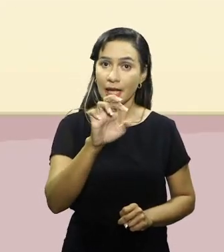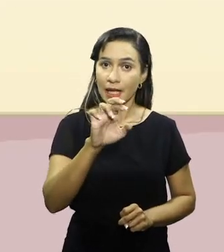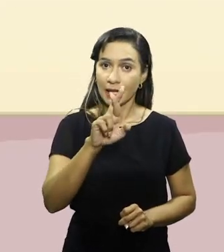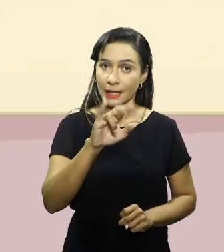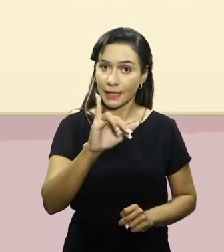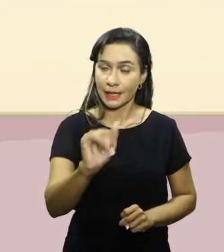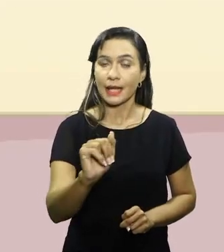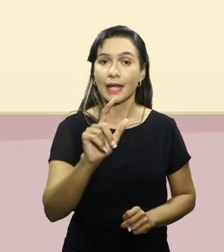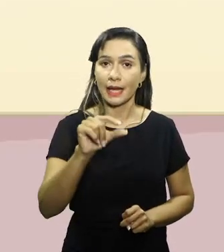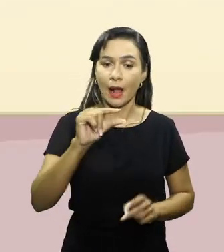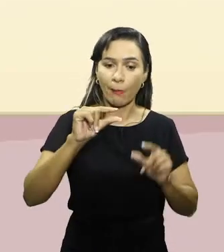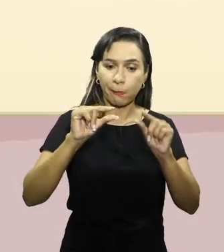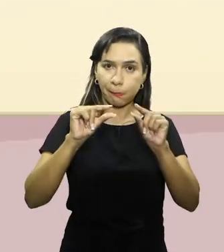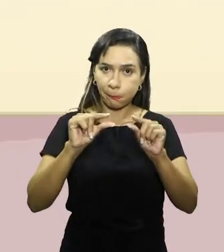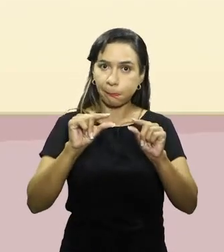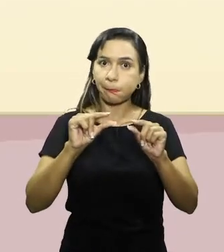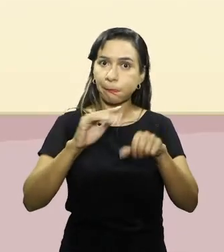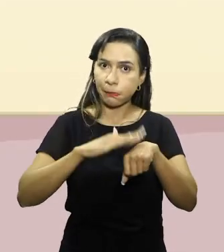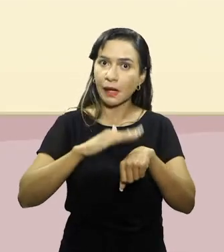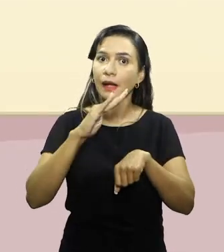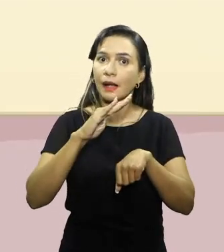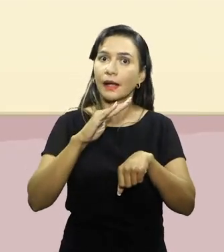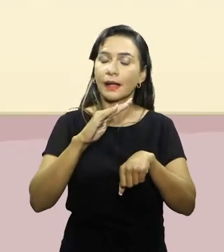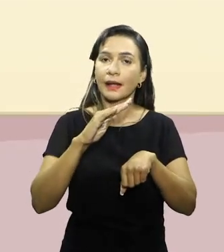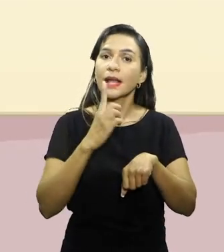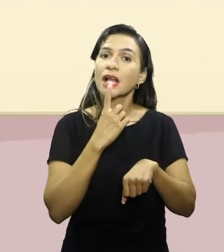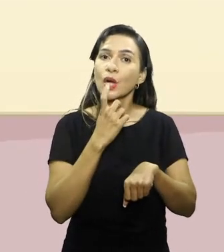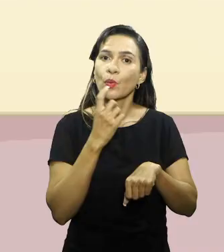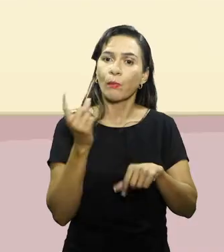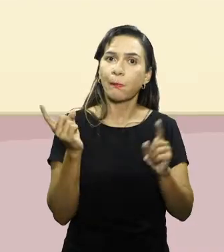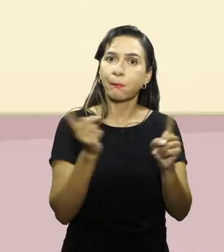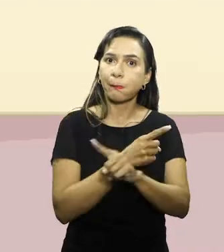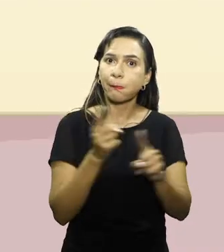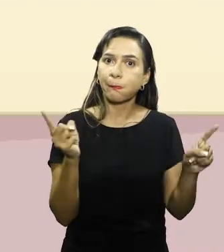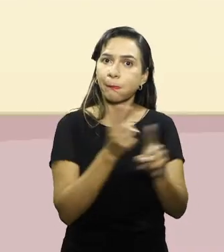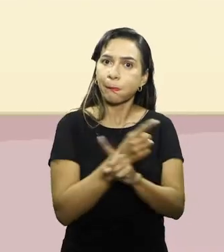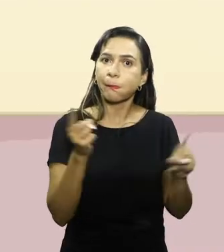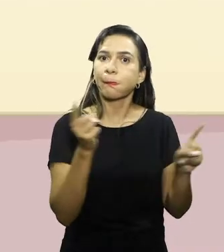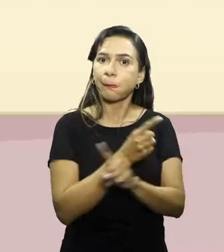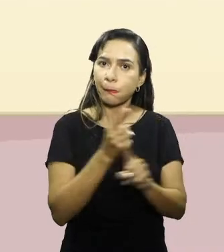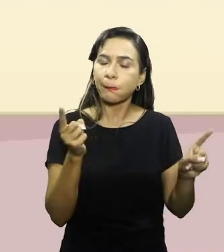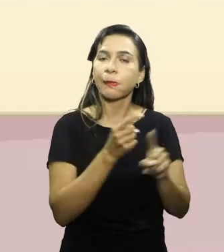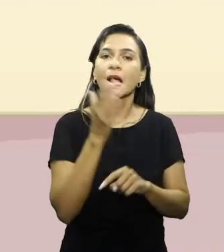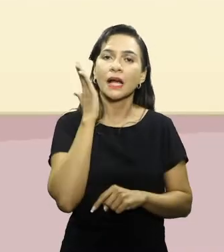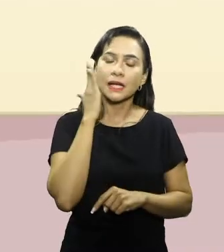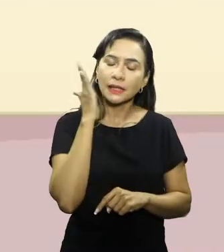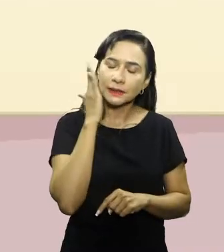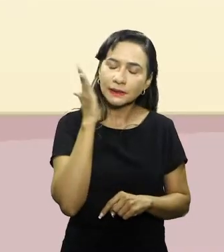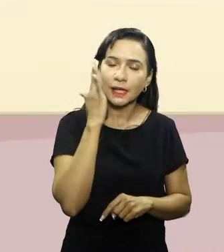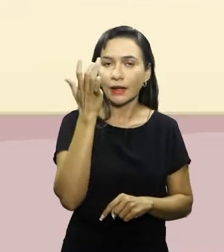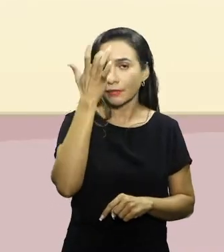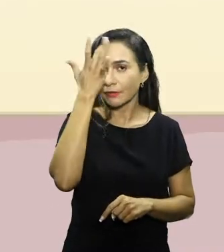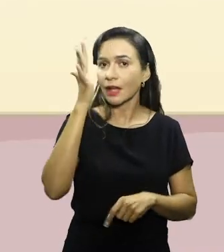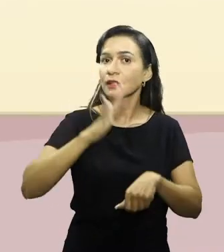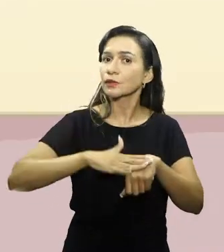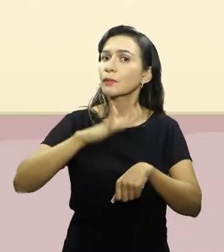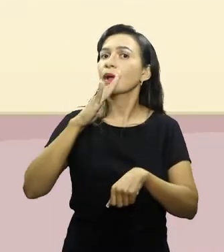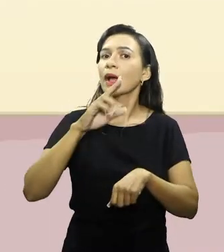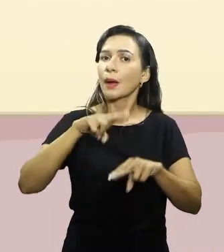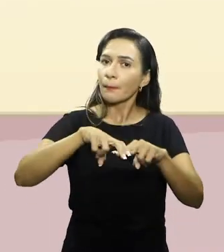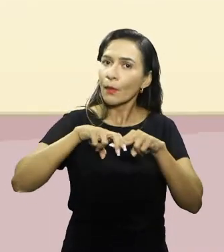calibre mais grosso, a sua passagem de sangue é constante, ou seja, fica fácil a verificação. É por isso que nós